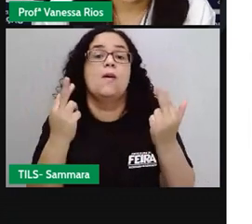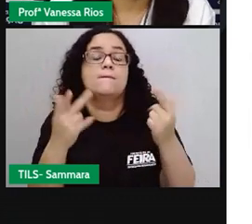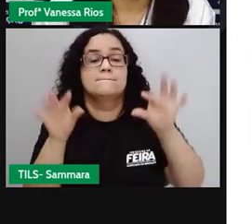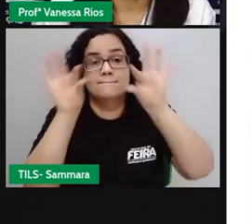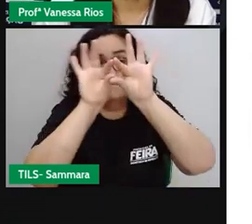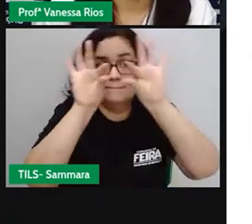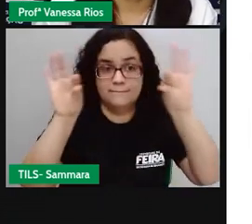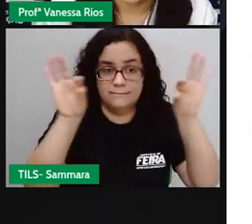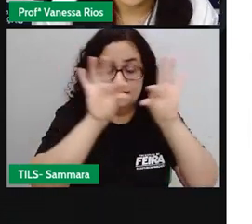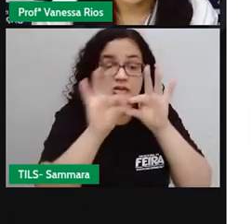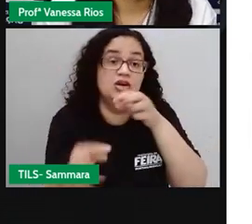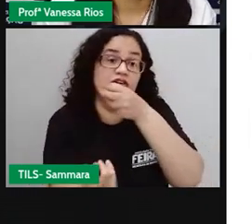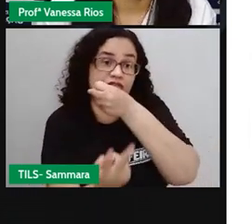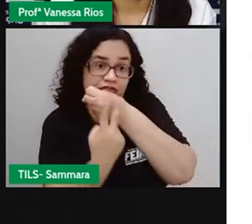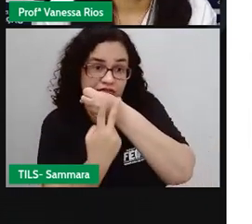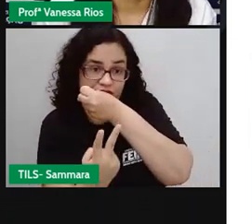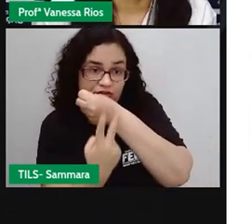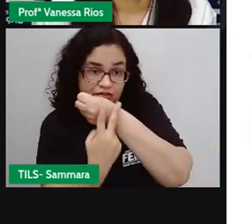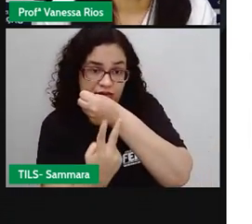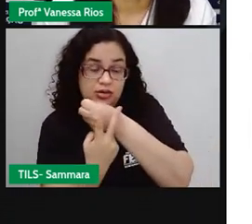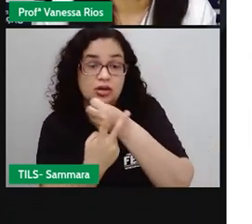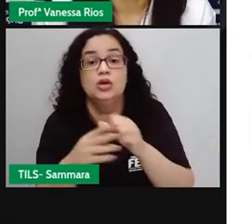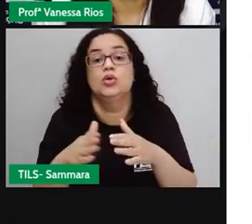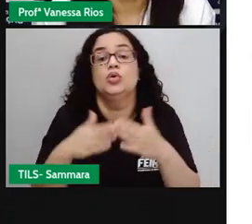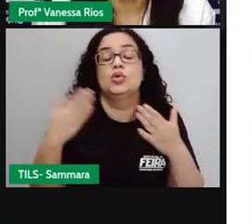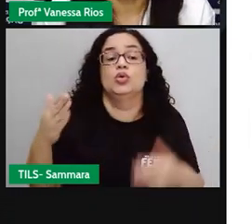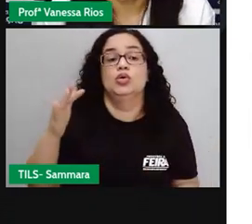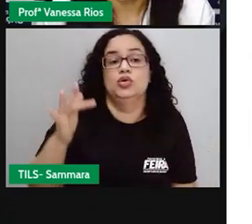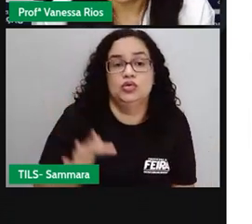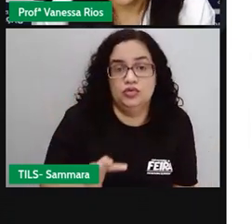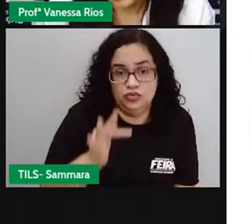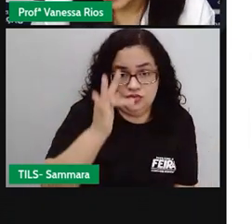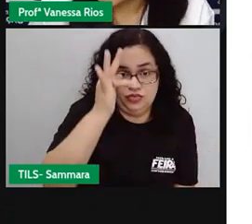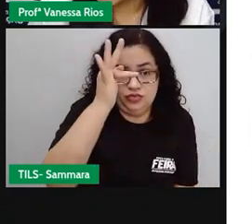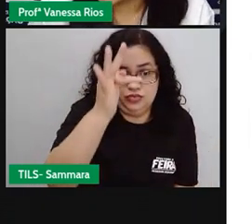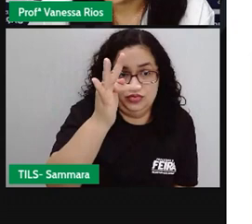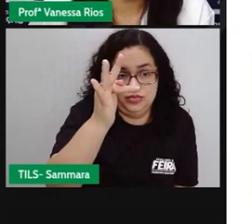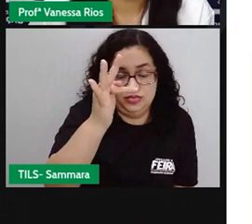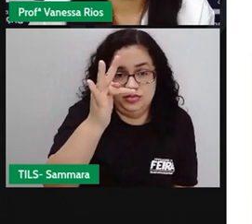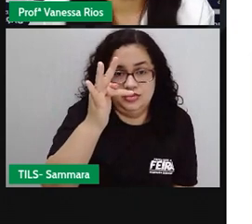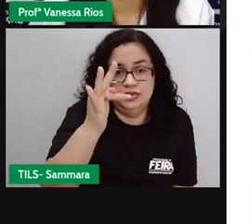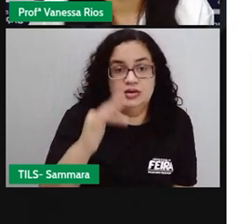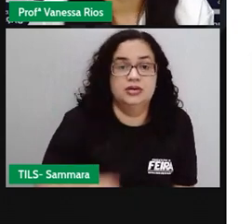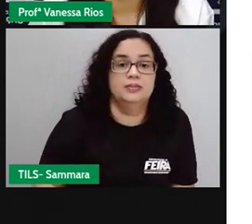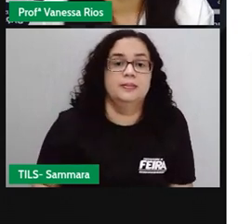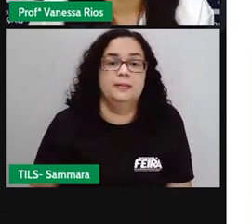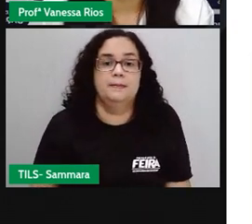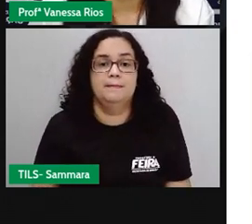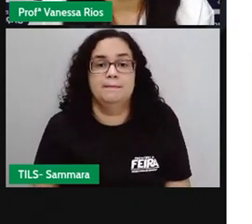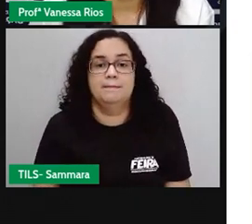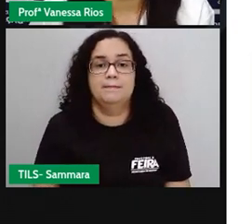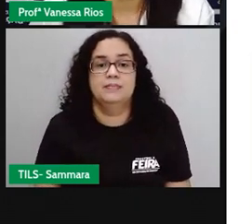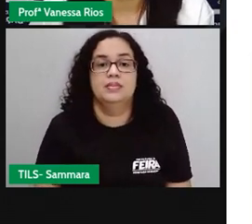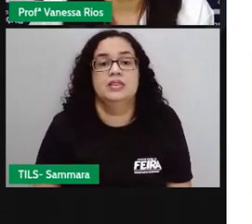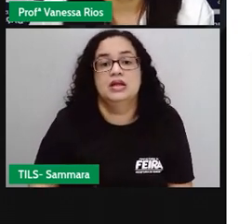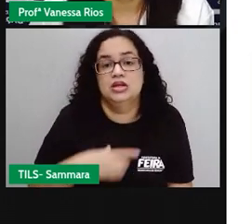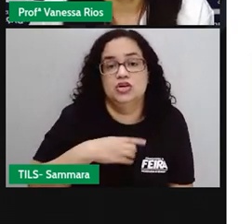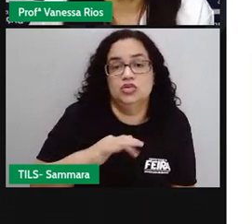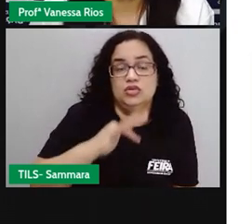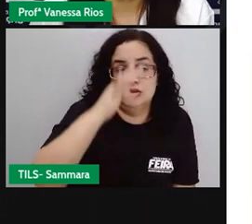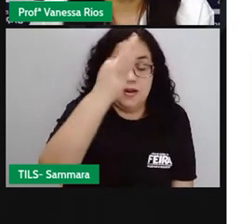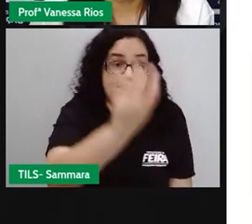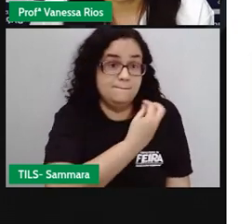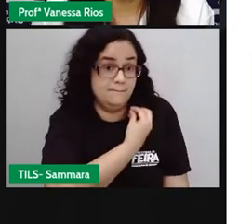a mesma frase o mesmo verbo quando está aí no futuro. E aí o futuro do indicativo tem o